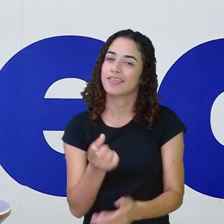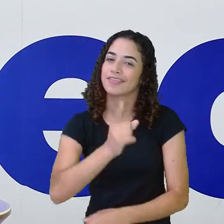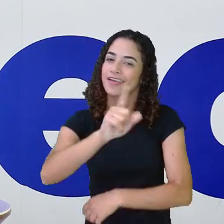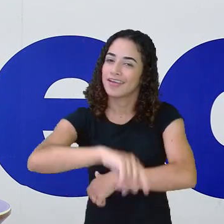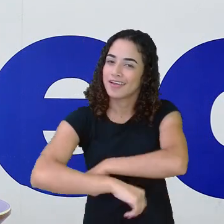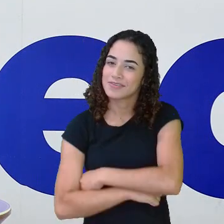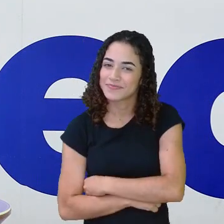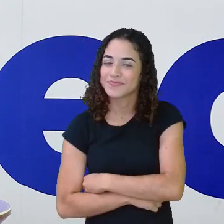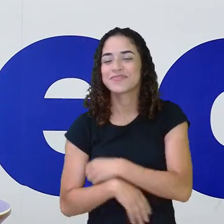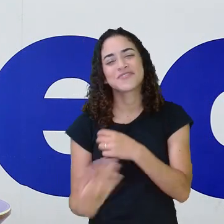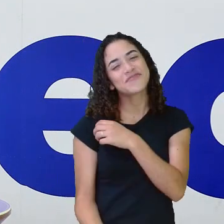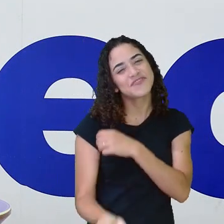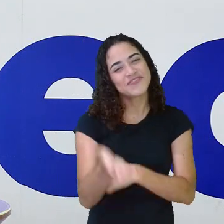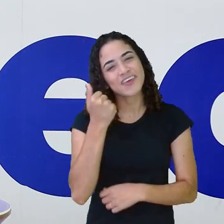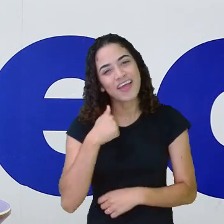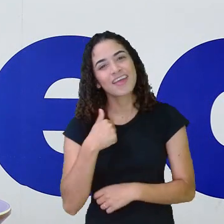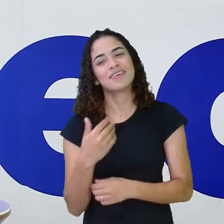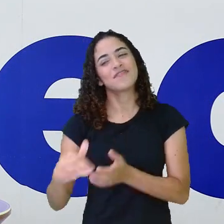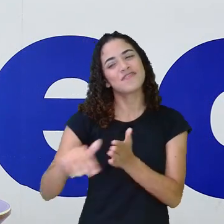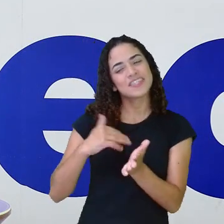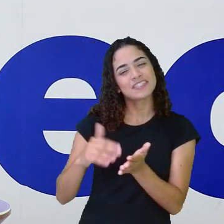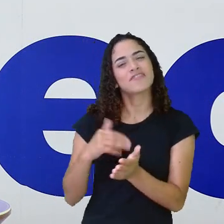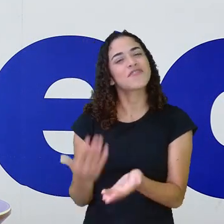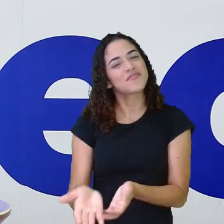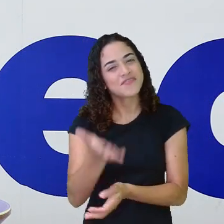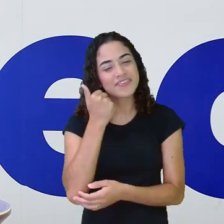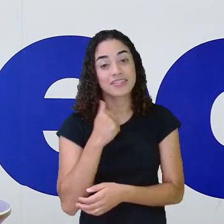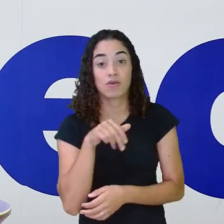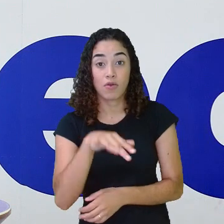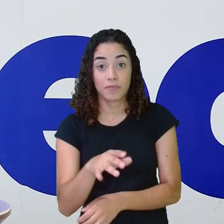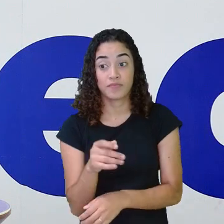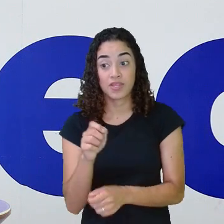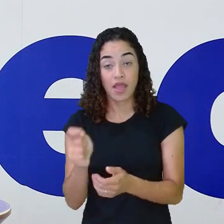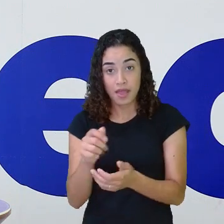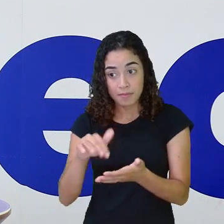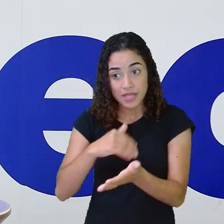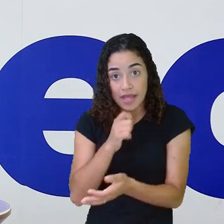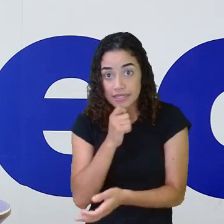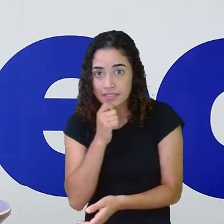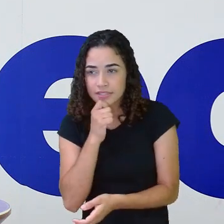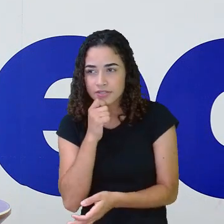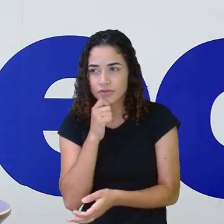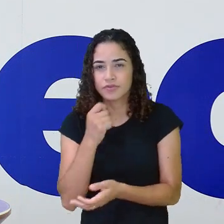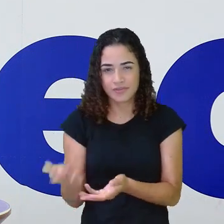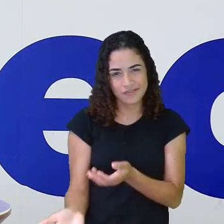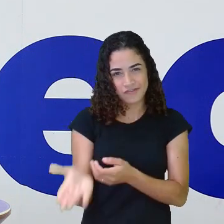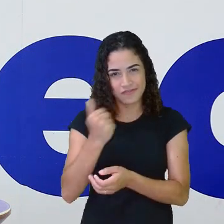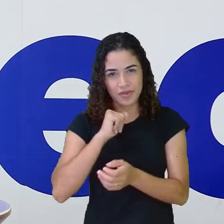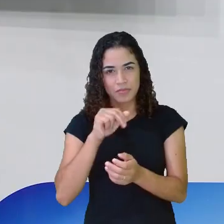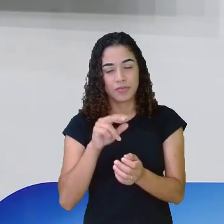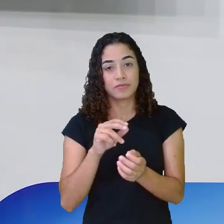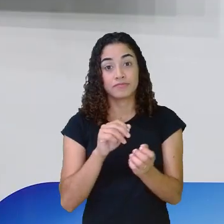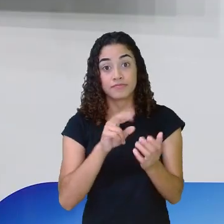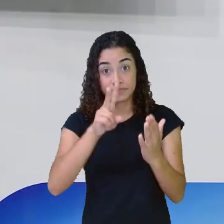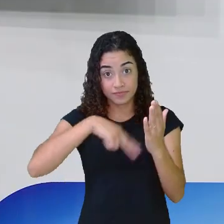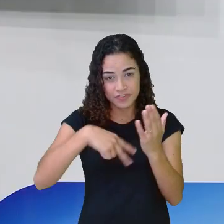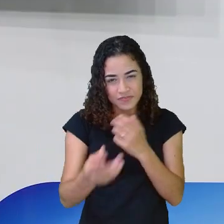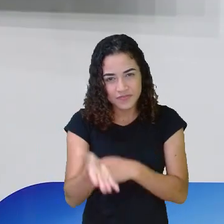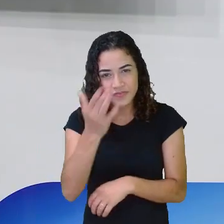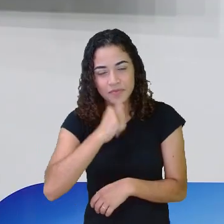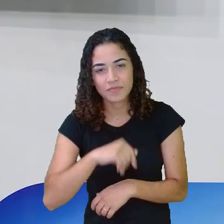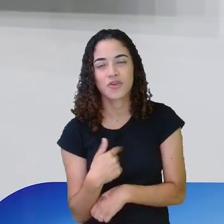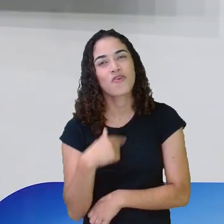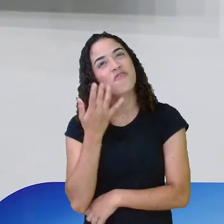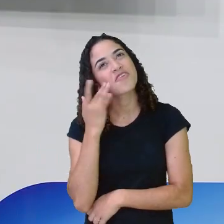quinto ano. Vamos lá, mandar mensagem. Enquanto isso não acontece, acompanha a história com a professora. Eu acho que esse tempinho